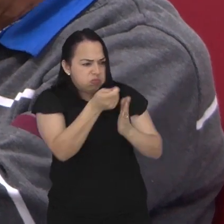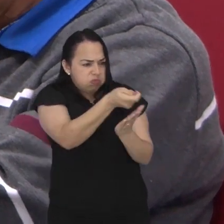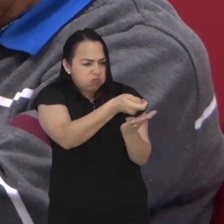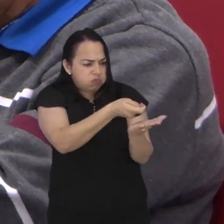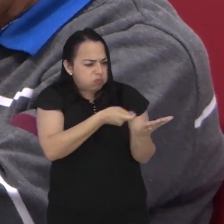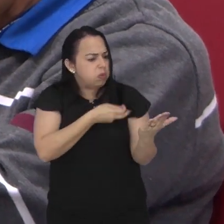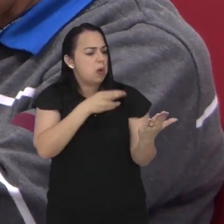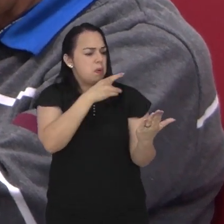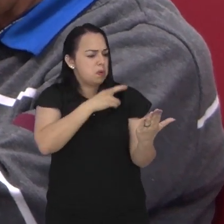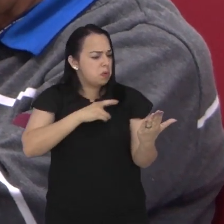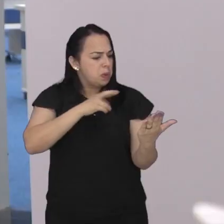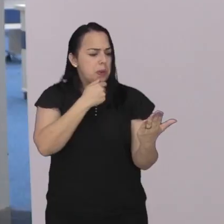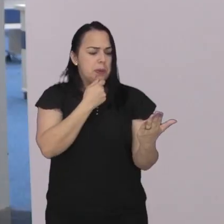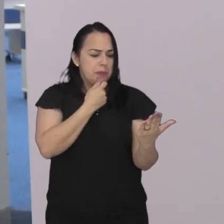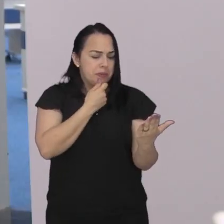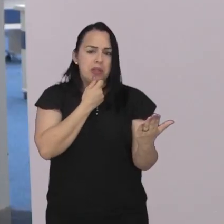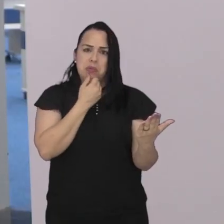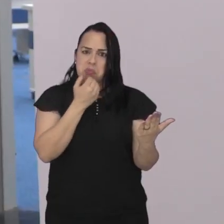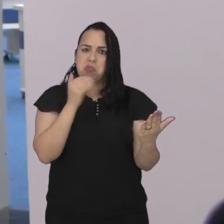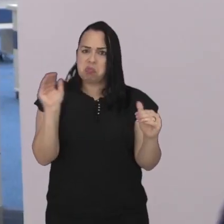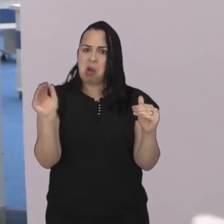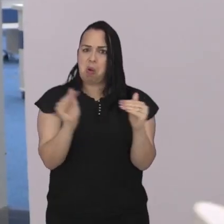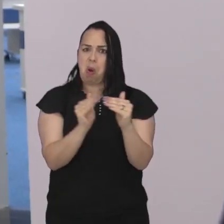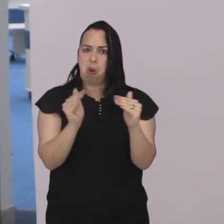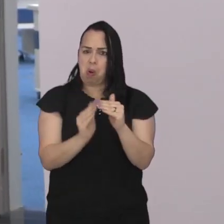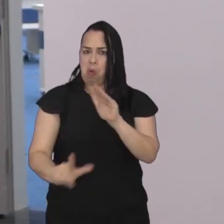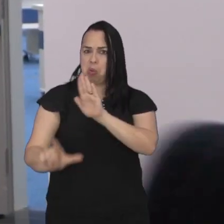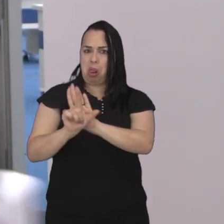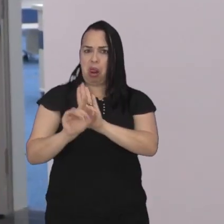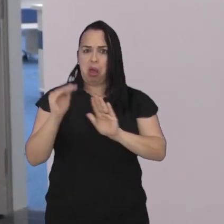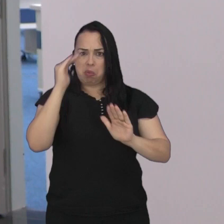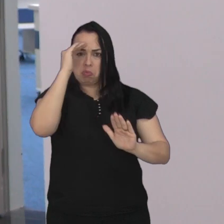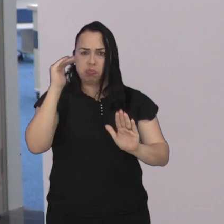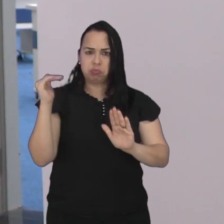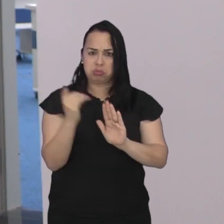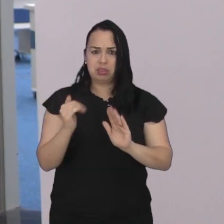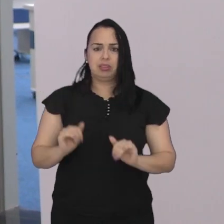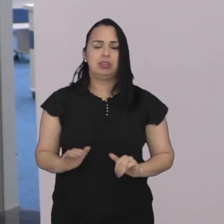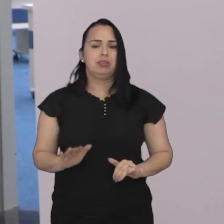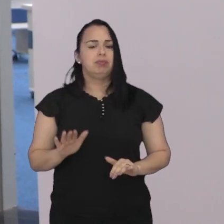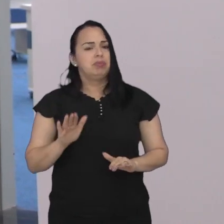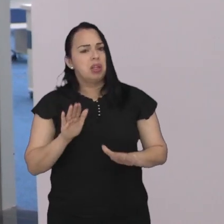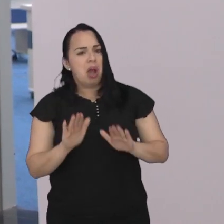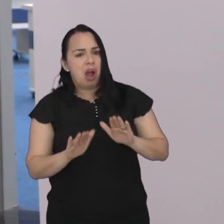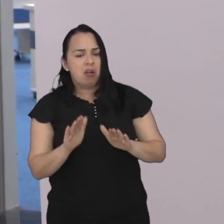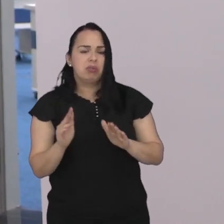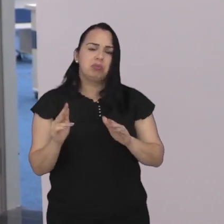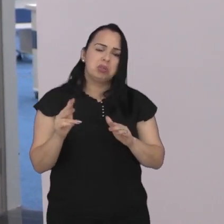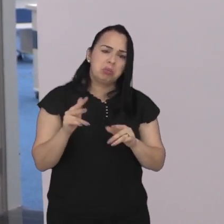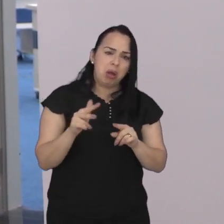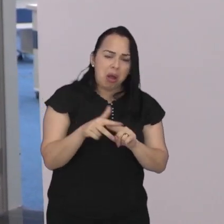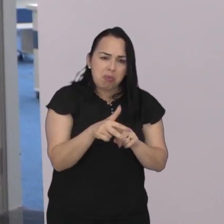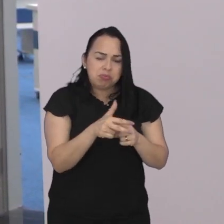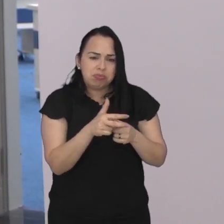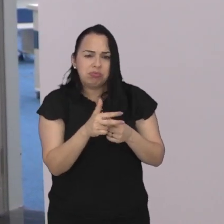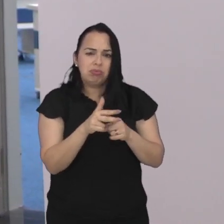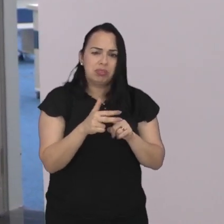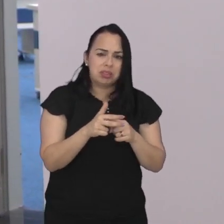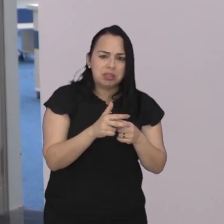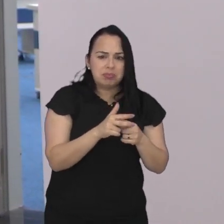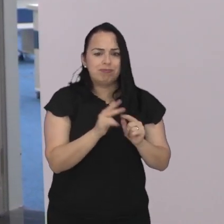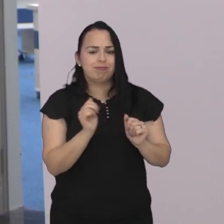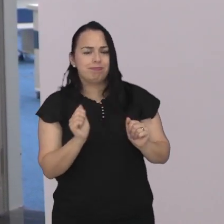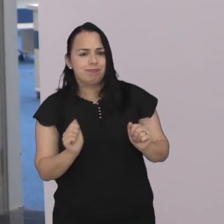observações apontadas compromete a legitimidade do relatório. Pequenas correções, alguns casos